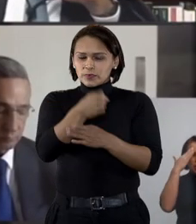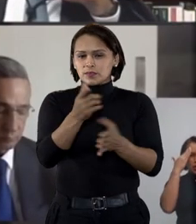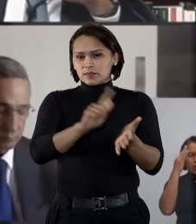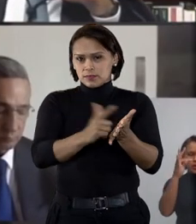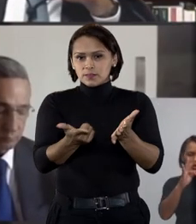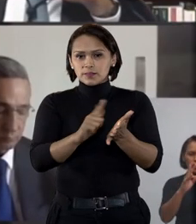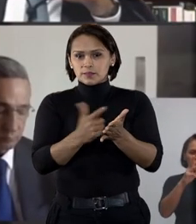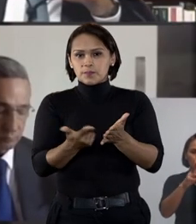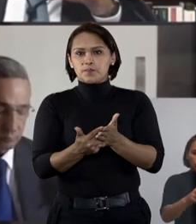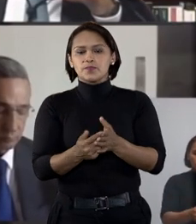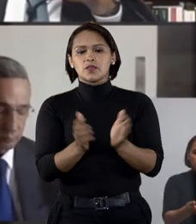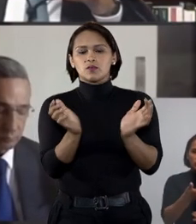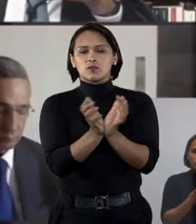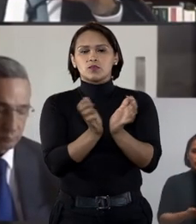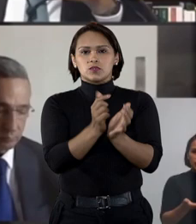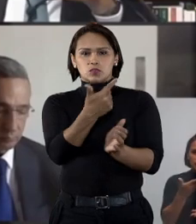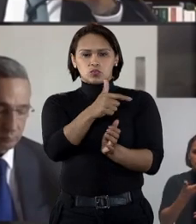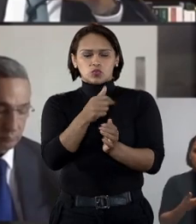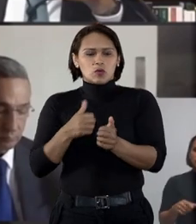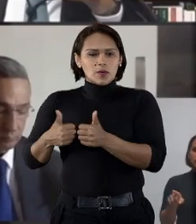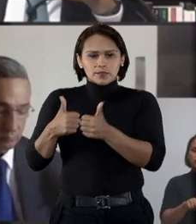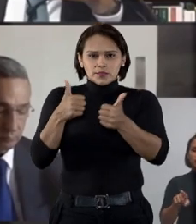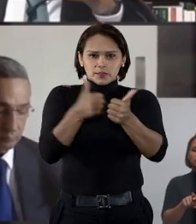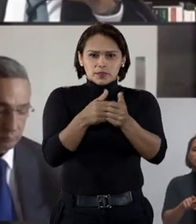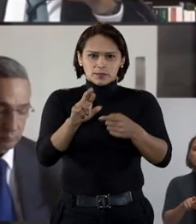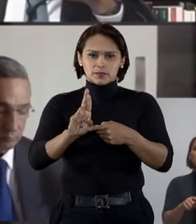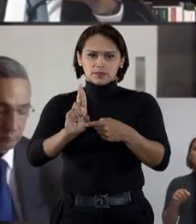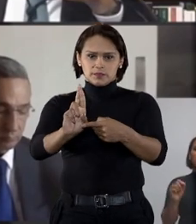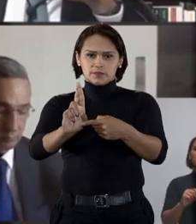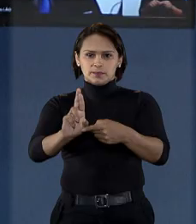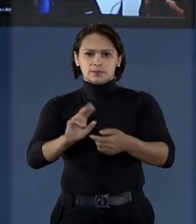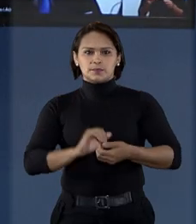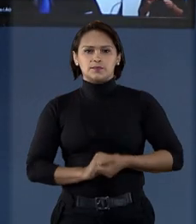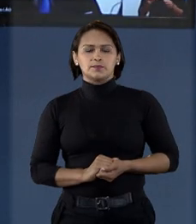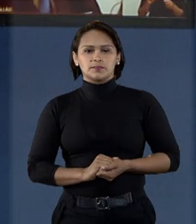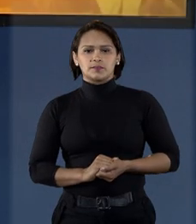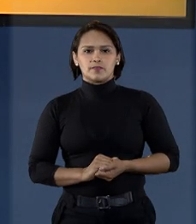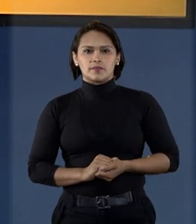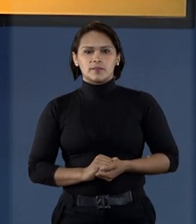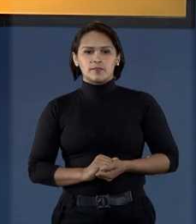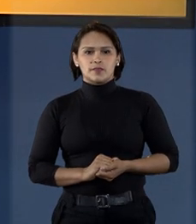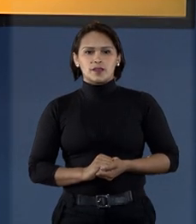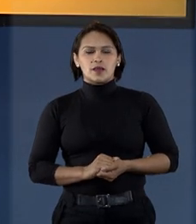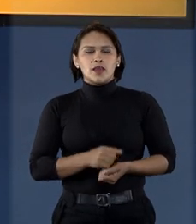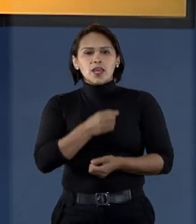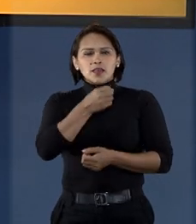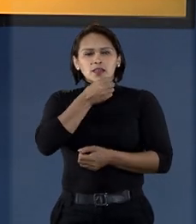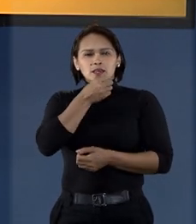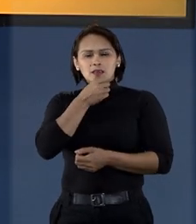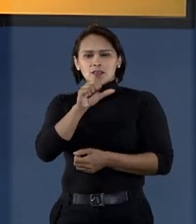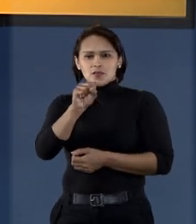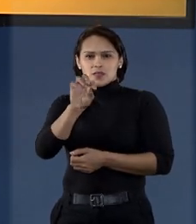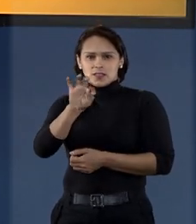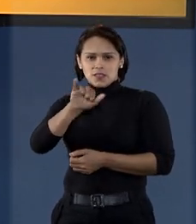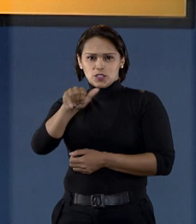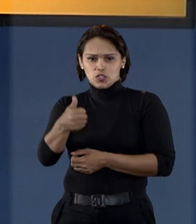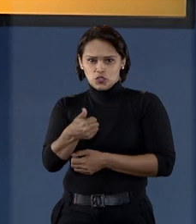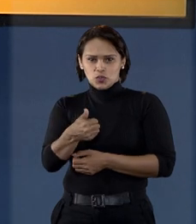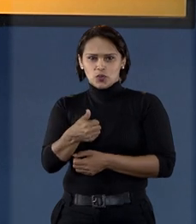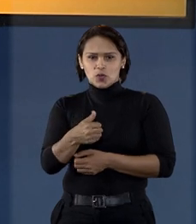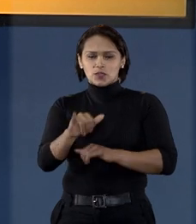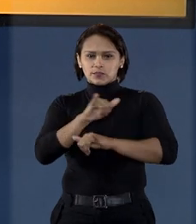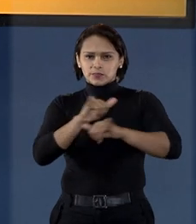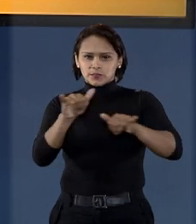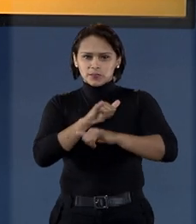diretamente ao jornal. A segunda turma acompanhou o relator. Em entrevista ao STJ